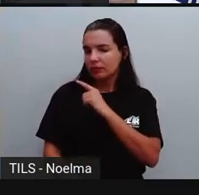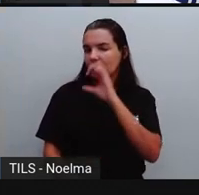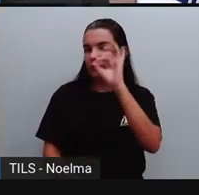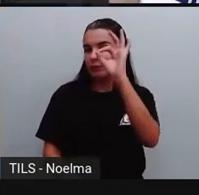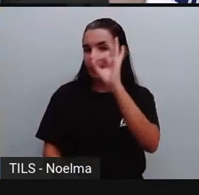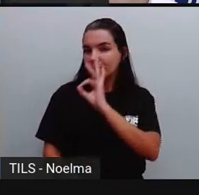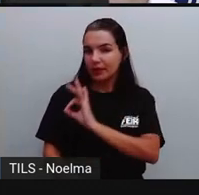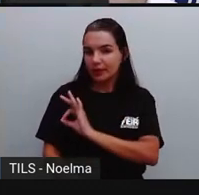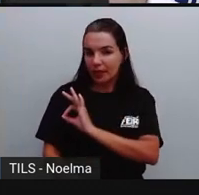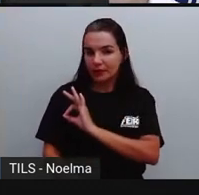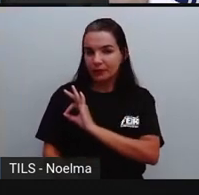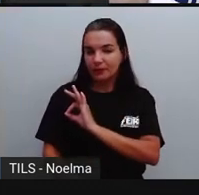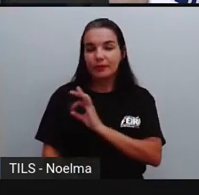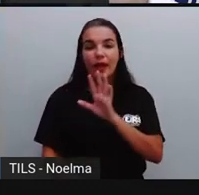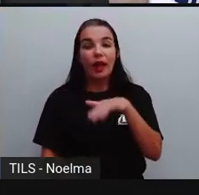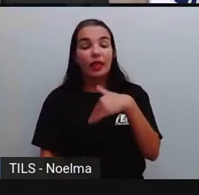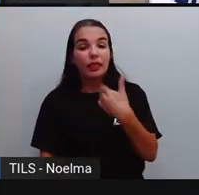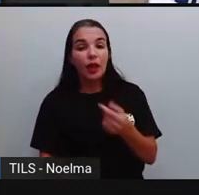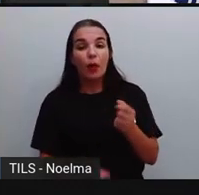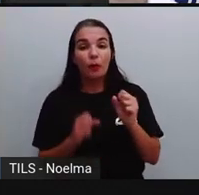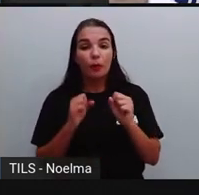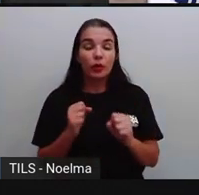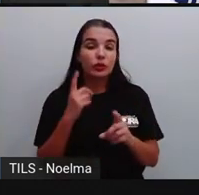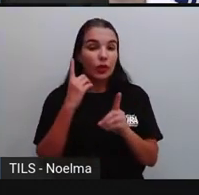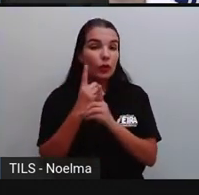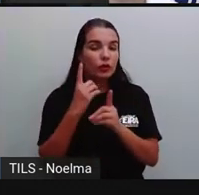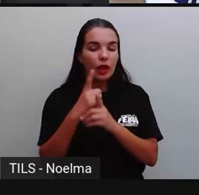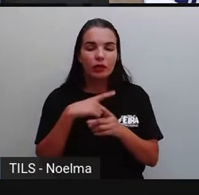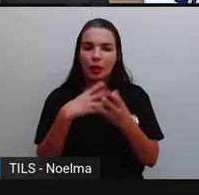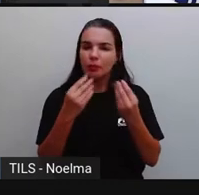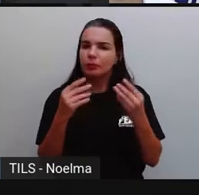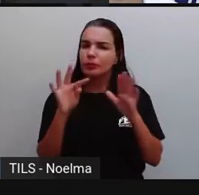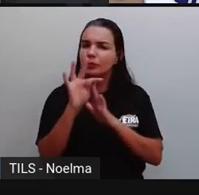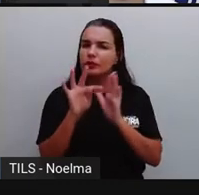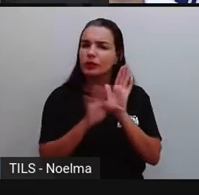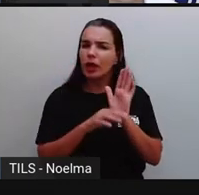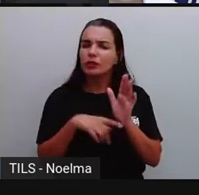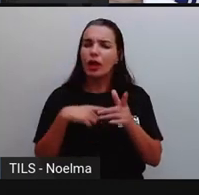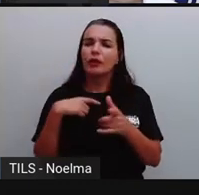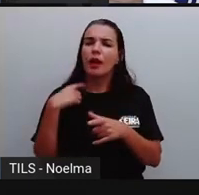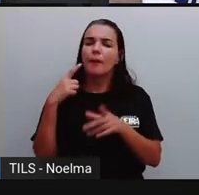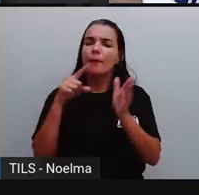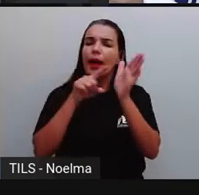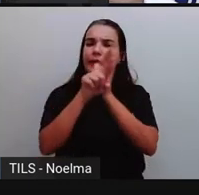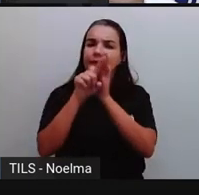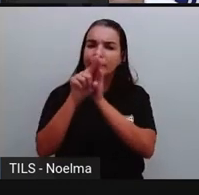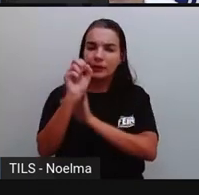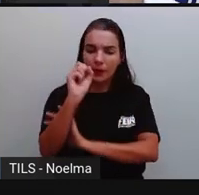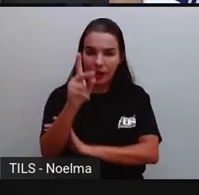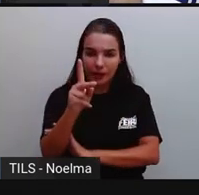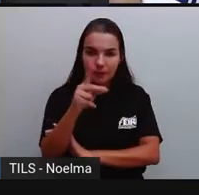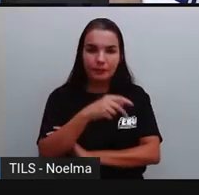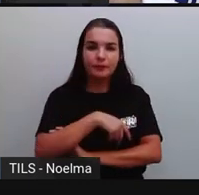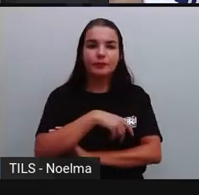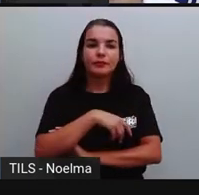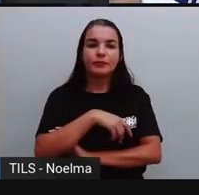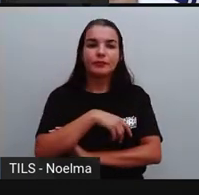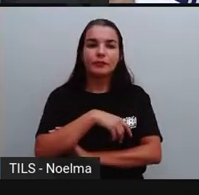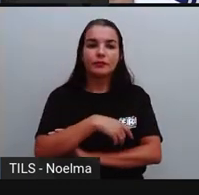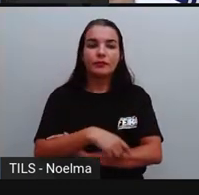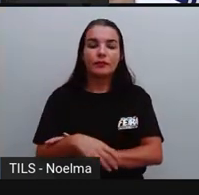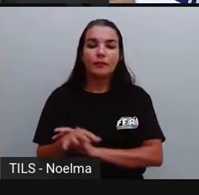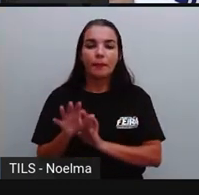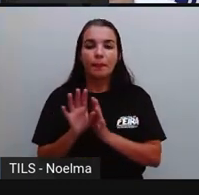de porcentagem. Então, vocês podem encontrar em vários textos que falam aí de pesquisa, tá bom? Bom,